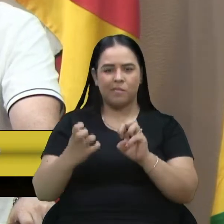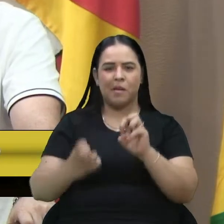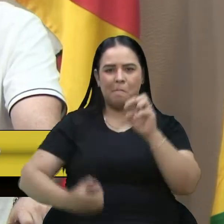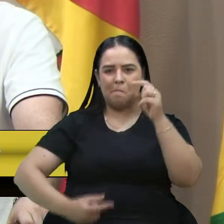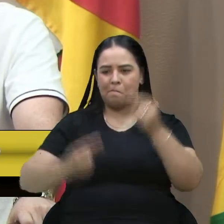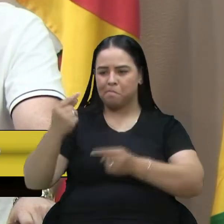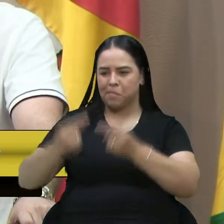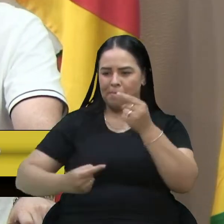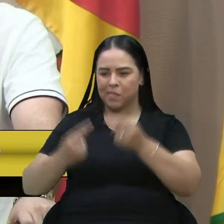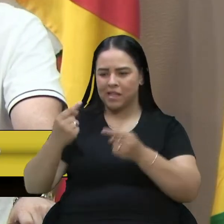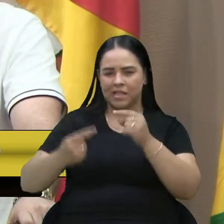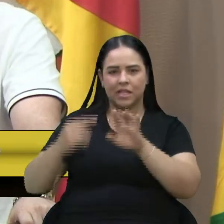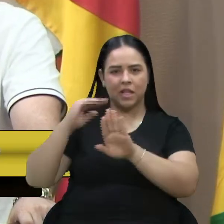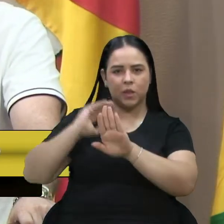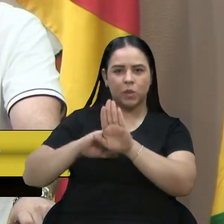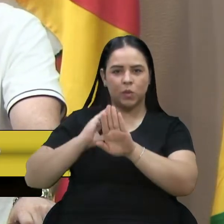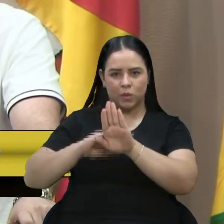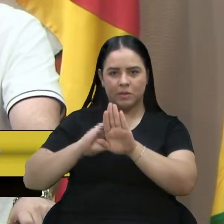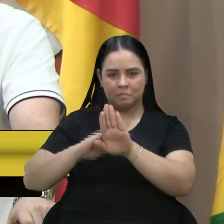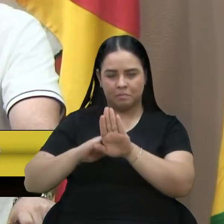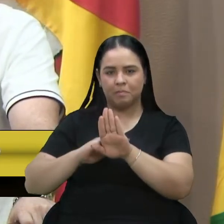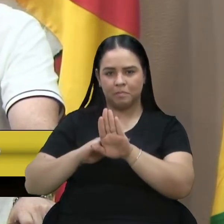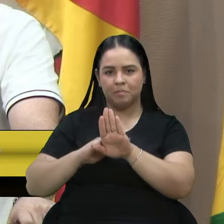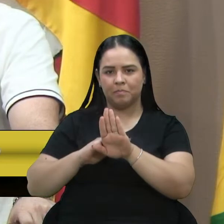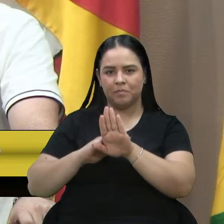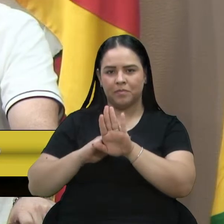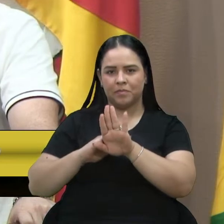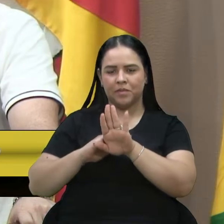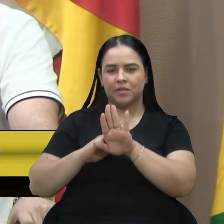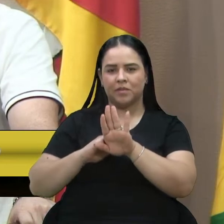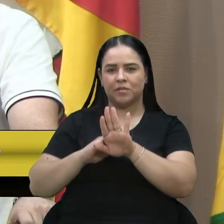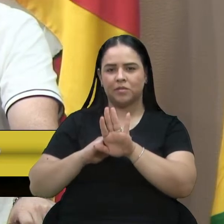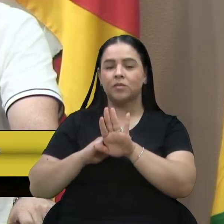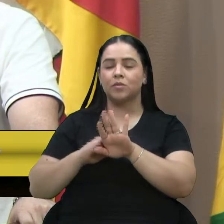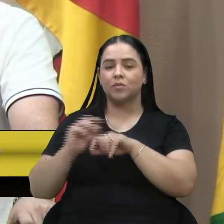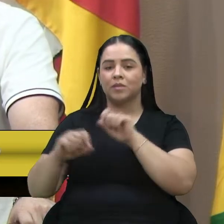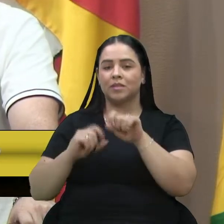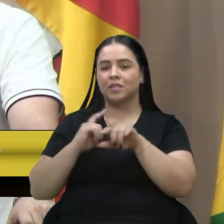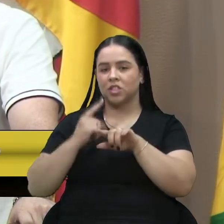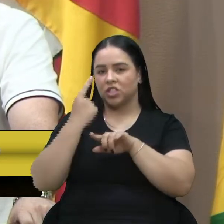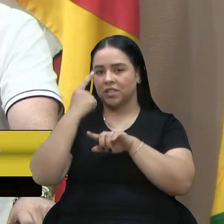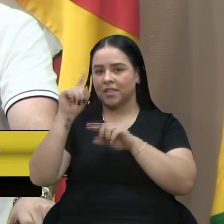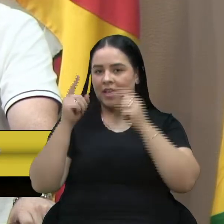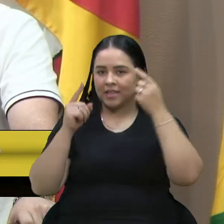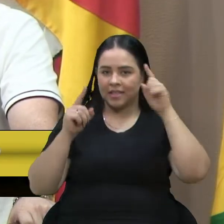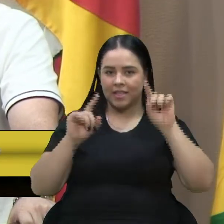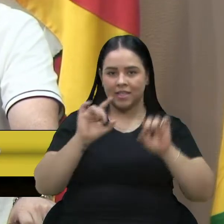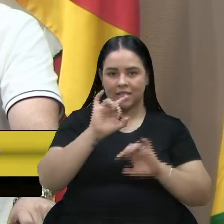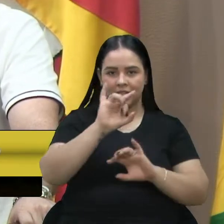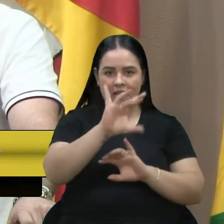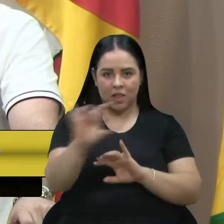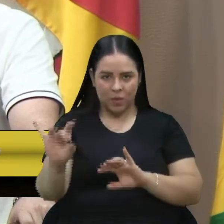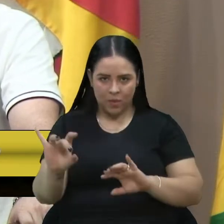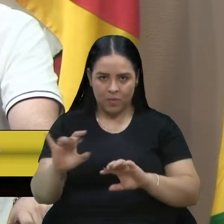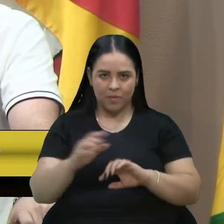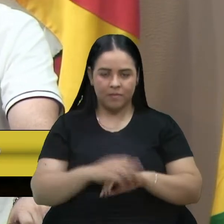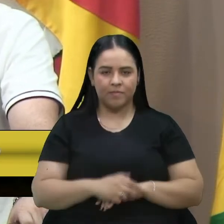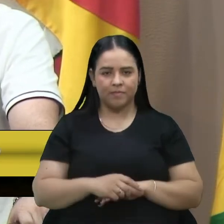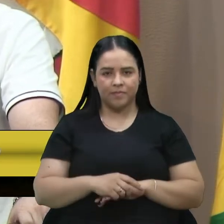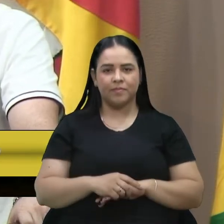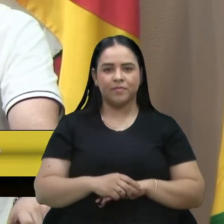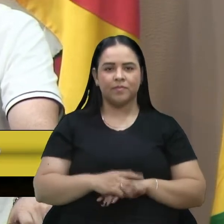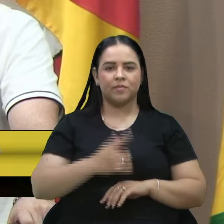na ideologia, no debate ideológico. E eu acho que nós temos que manter